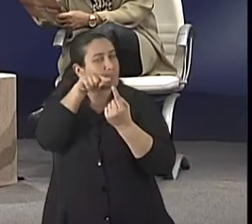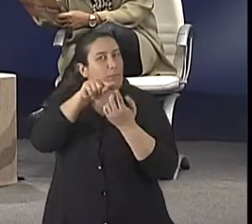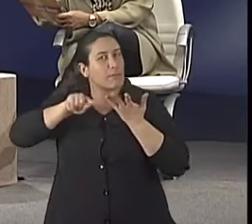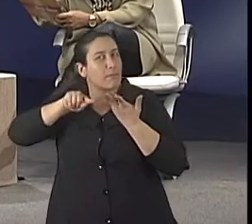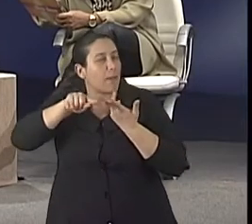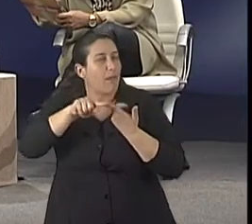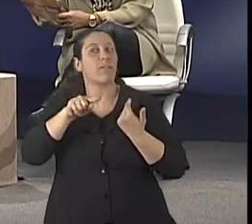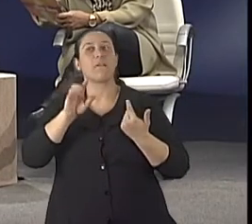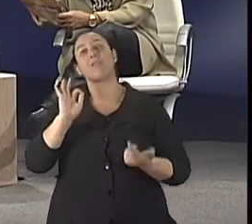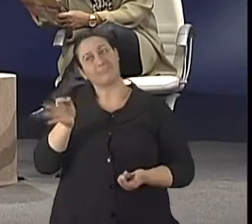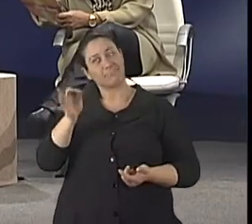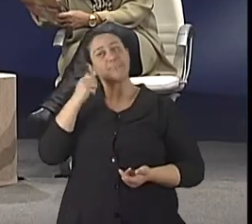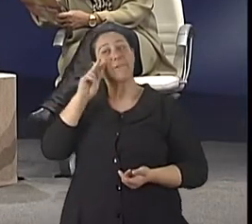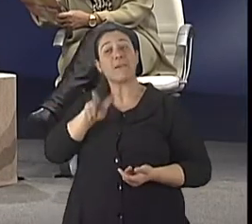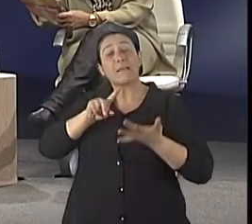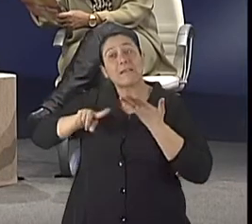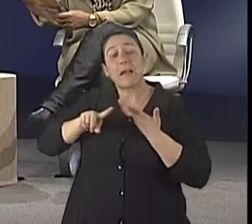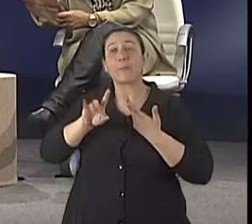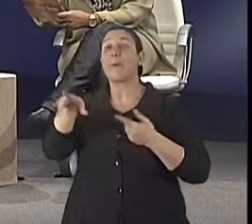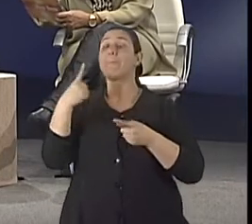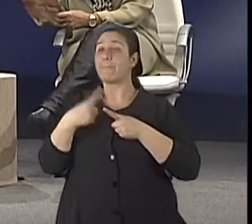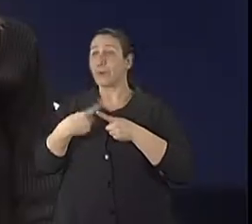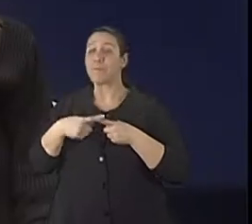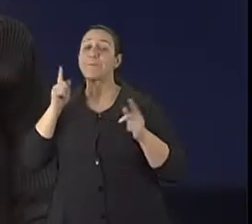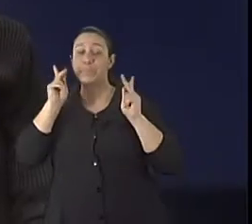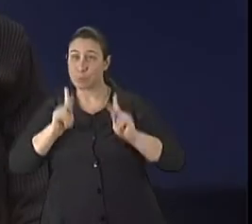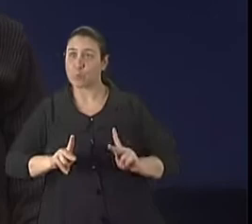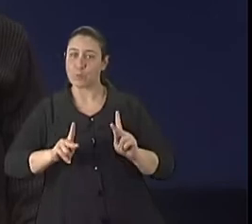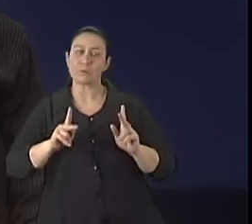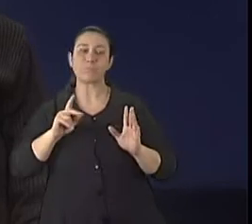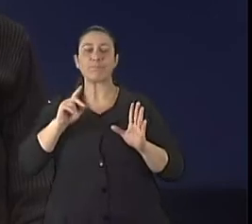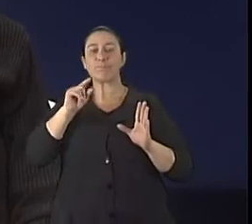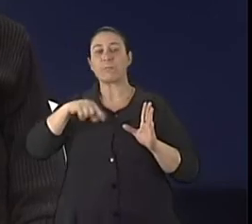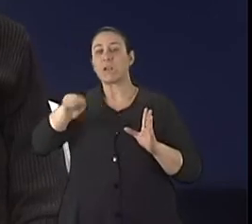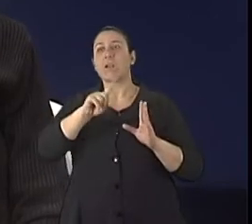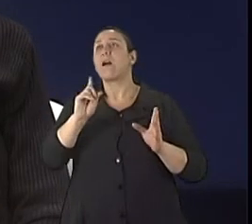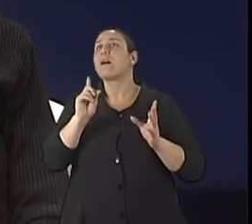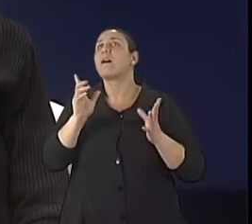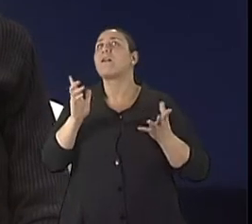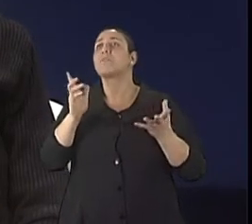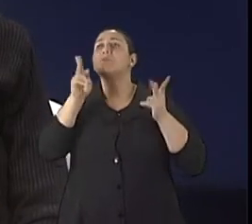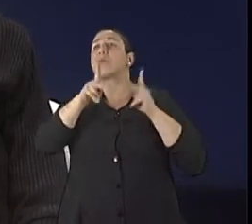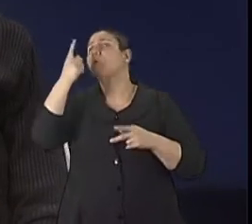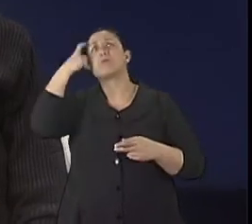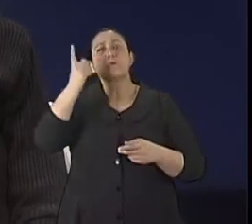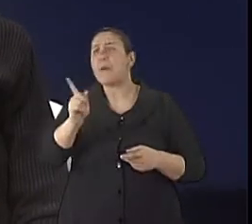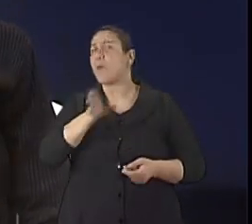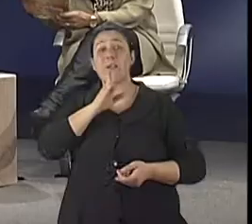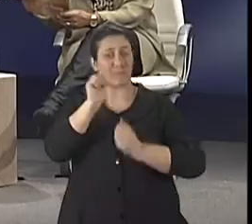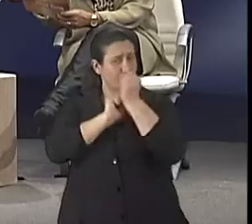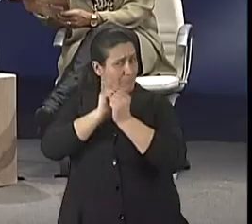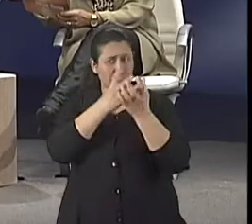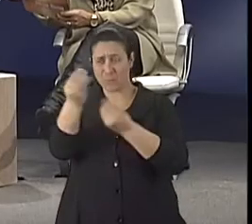A gente pode sugerir... Ou, na verdade, as condições não estão definitivamente apropriadas para idoso. Não estão de jeito nenhum. Isso não existe. É que a